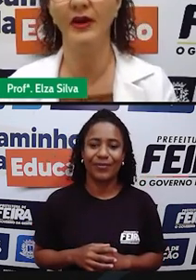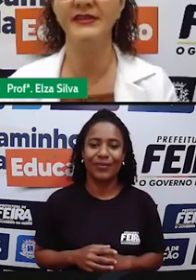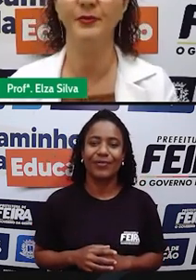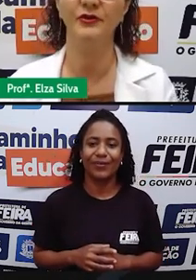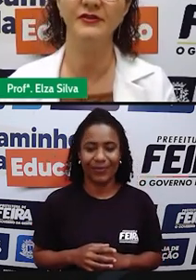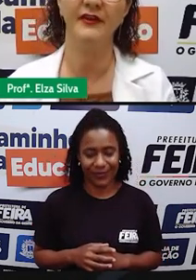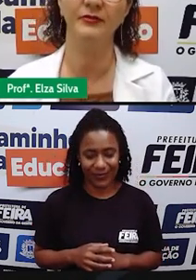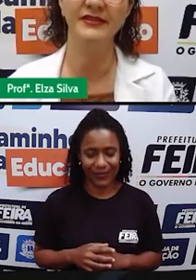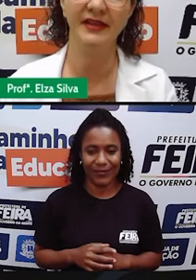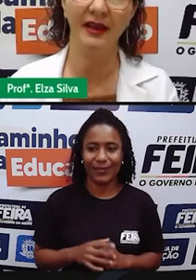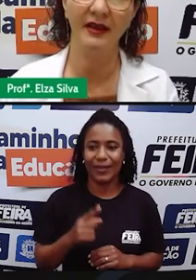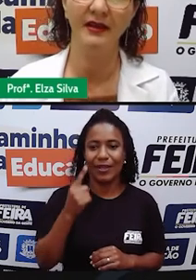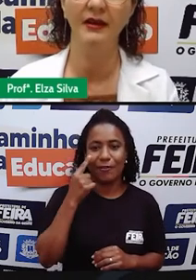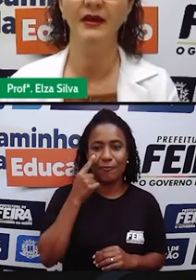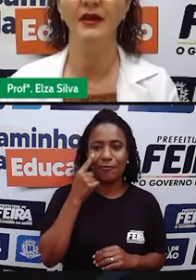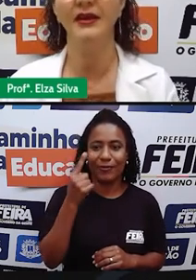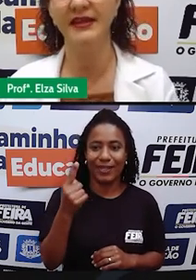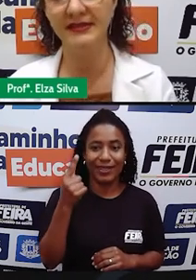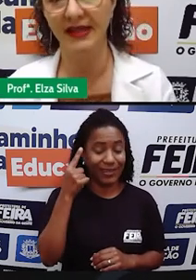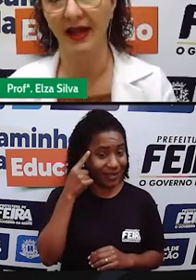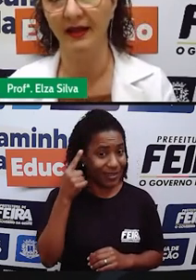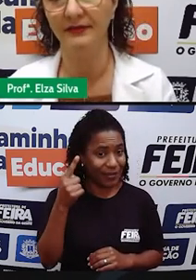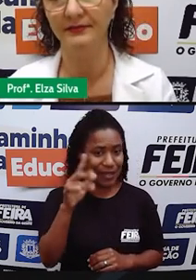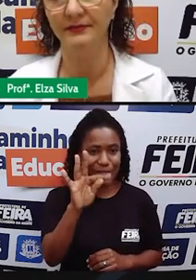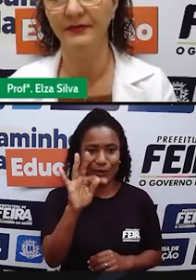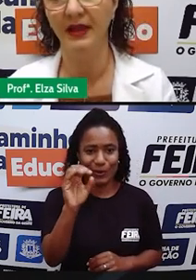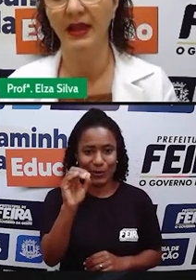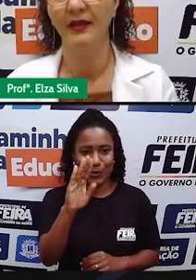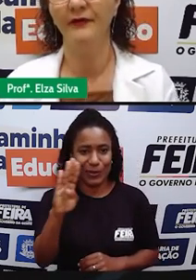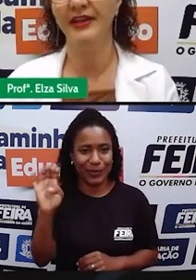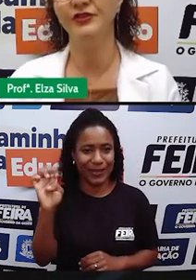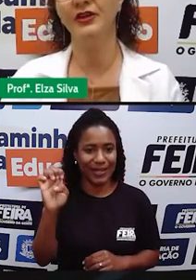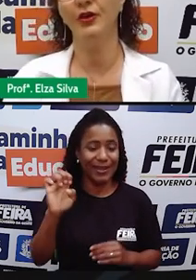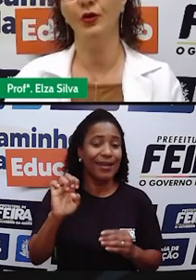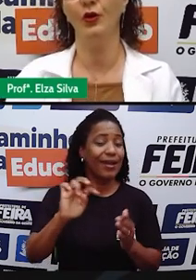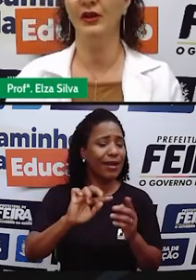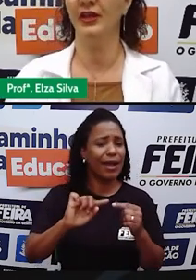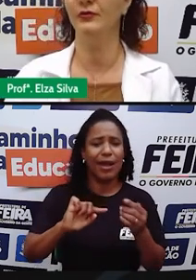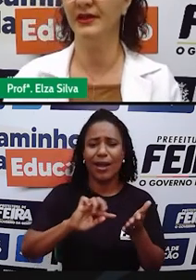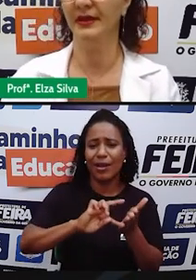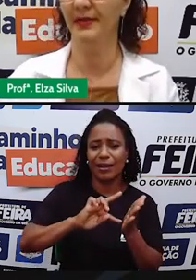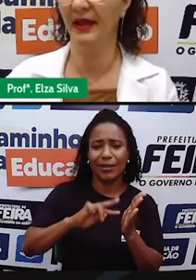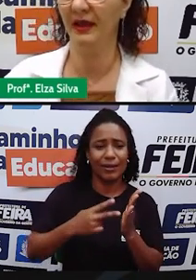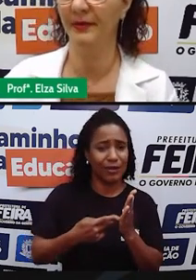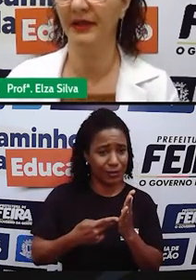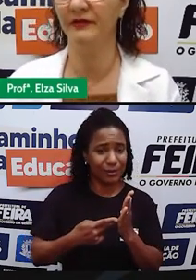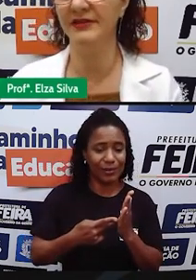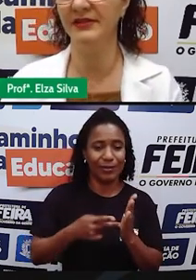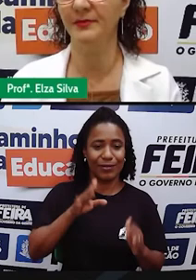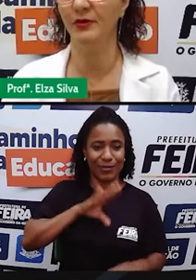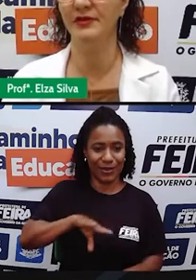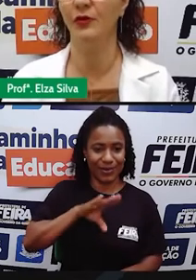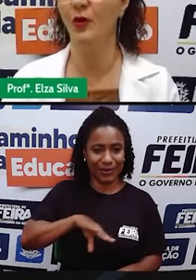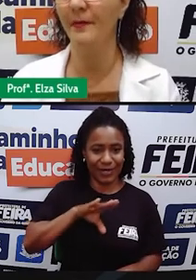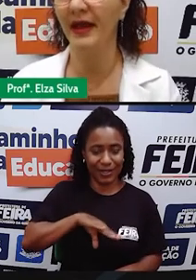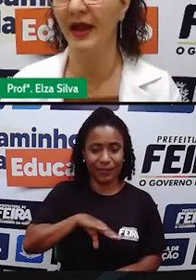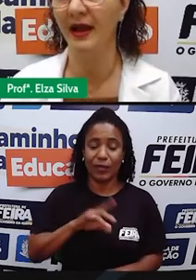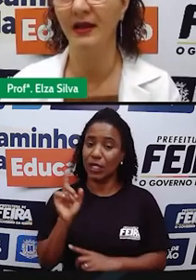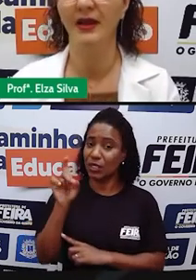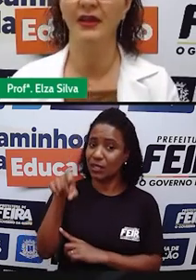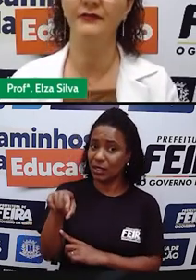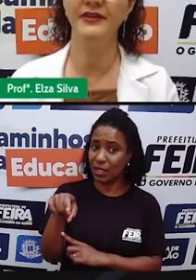língua corresponde aos verbos ser e estar. Vejam que eu coloquei uma tabela para que vocês possam